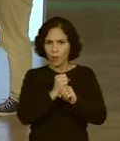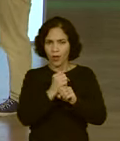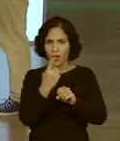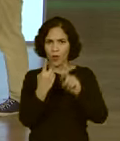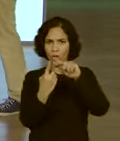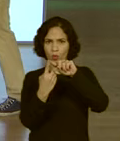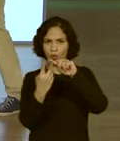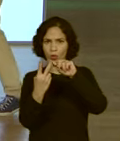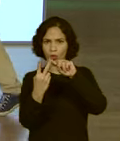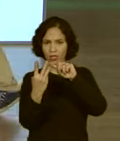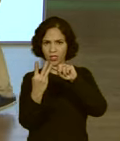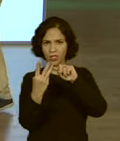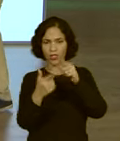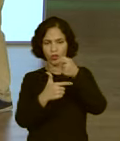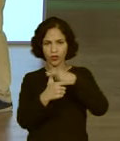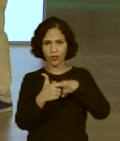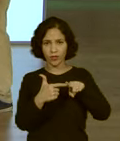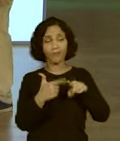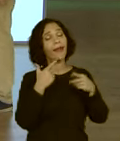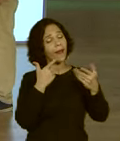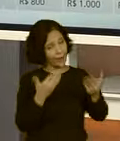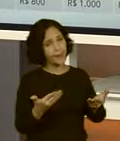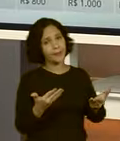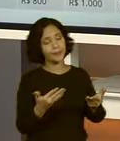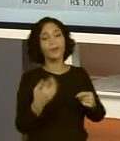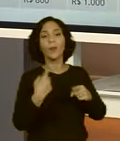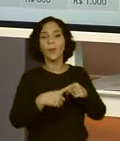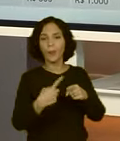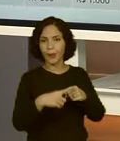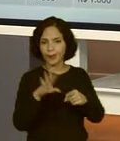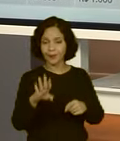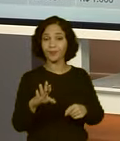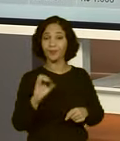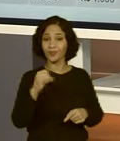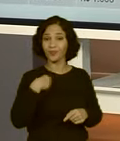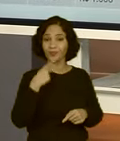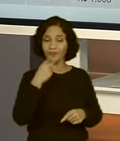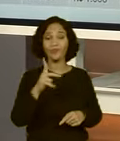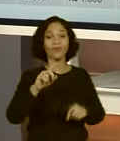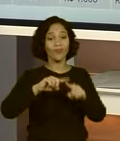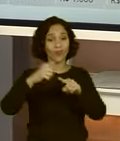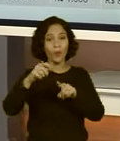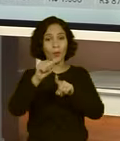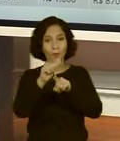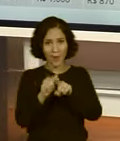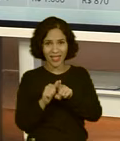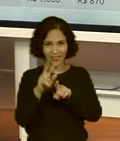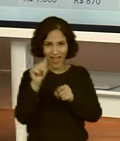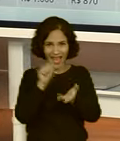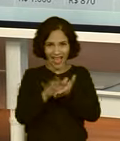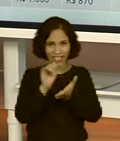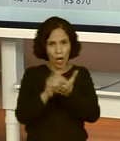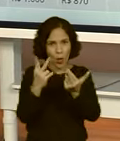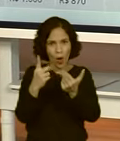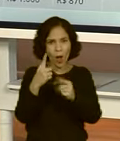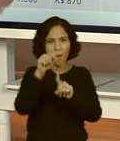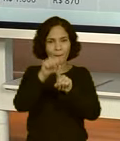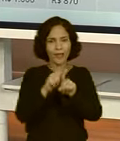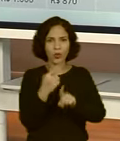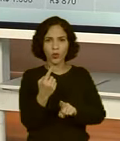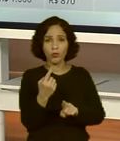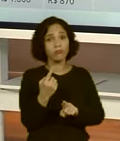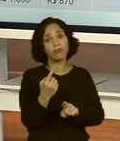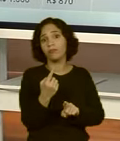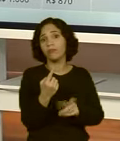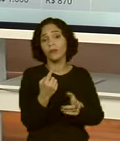dividir. É, por quê? Porque se eu disser que essa família vai gastar igual o primeiro mês, lembra que o